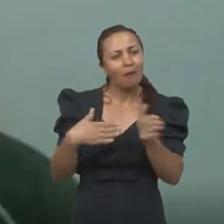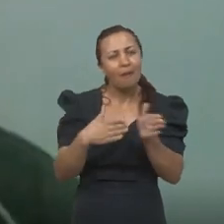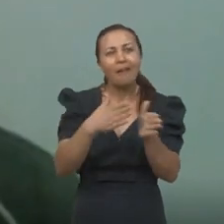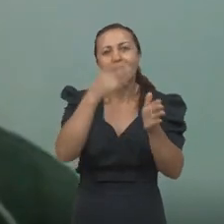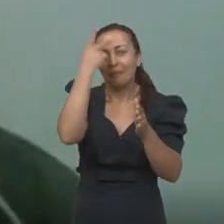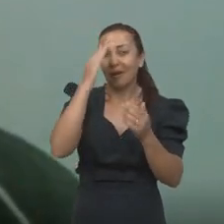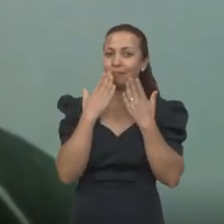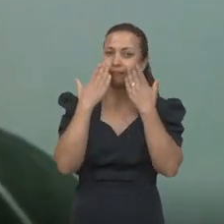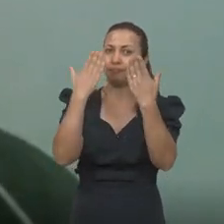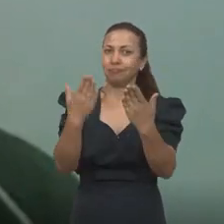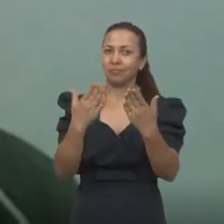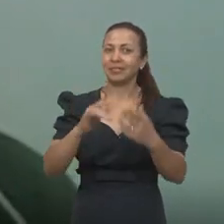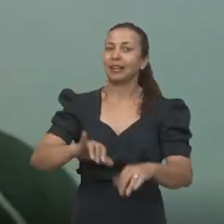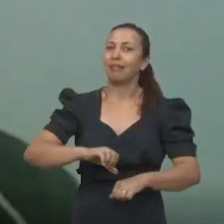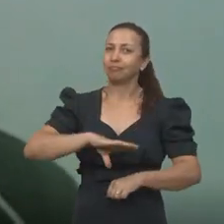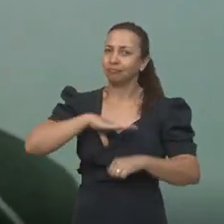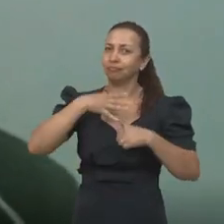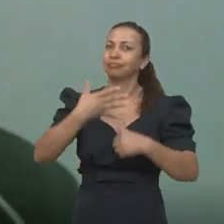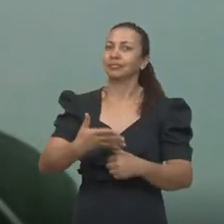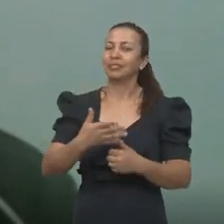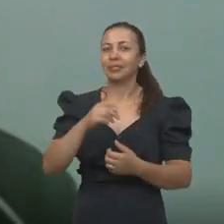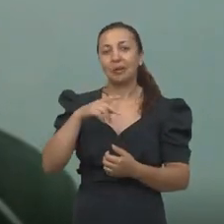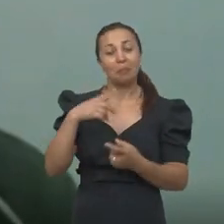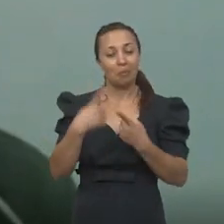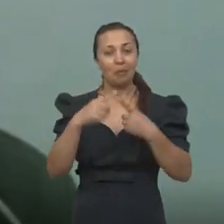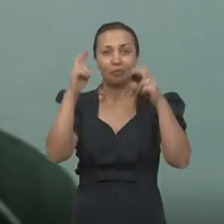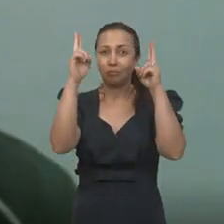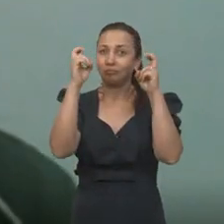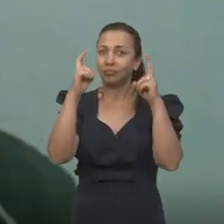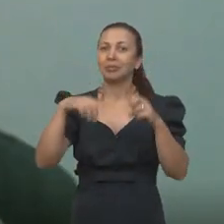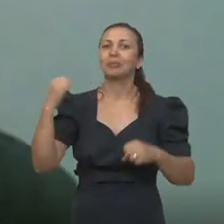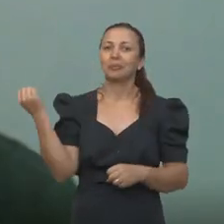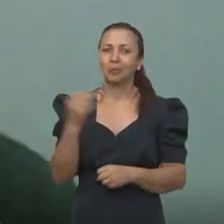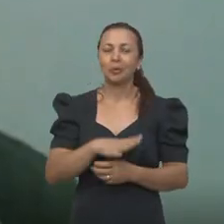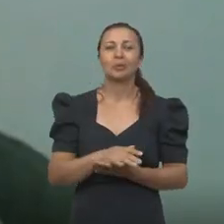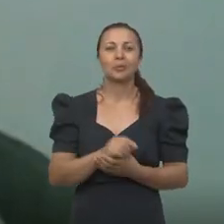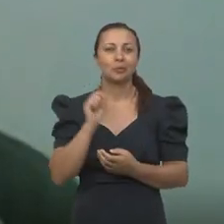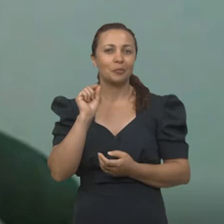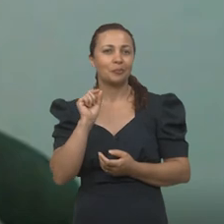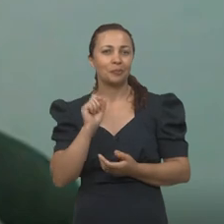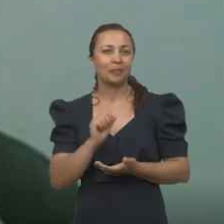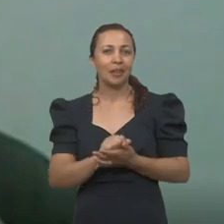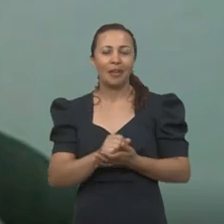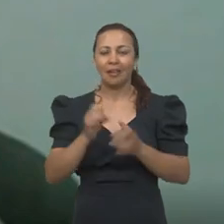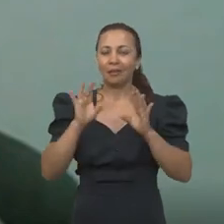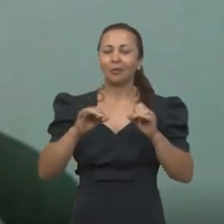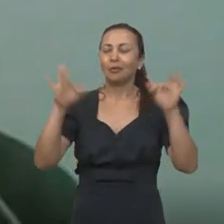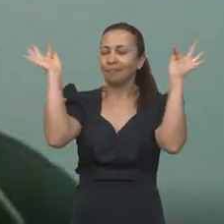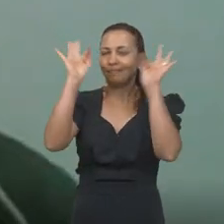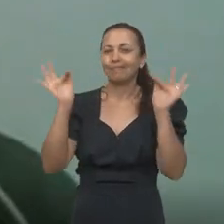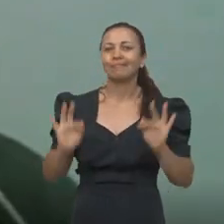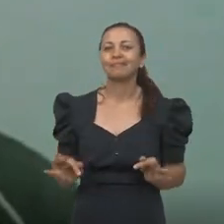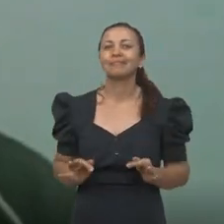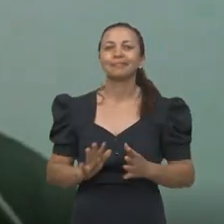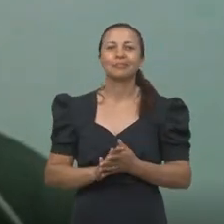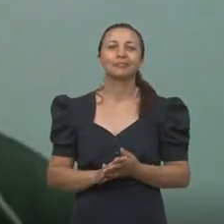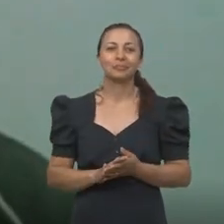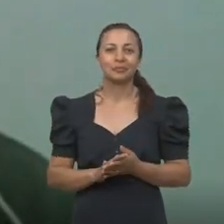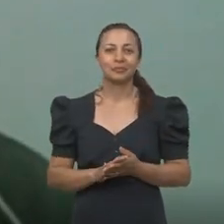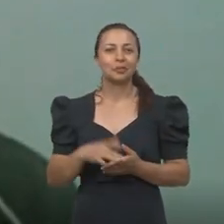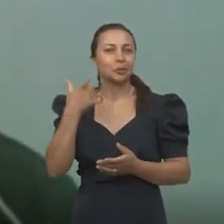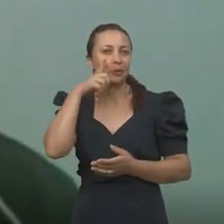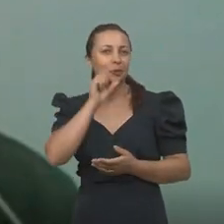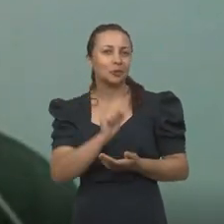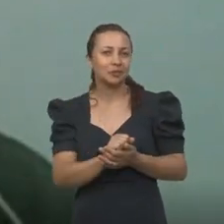enfrentar esse desafio mesmo, que é um tema relativamente novo e que me deixou muito feliz de